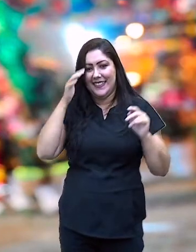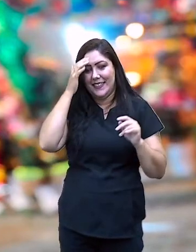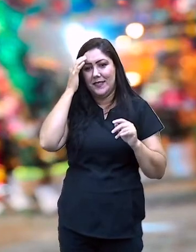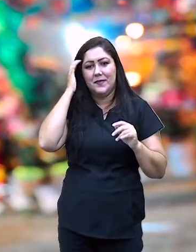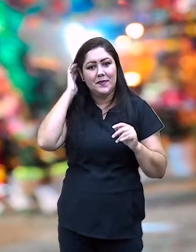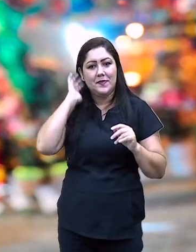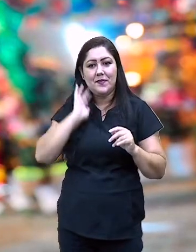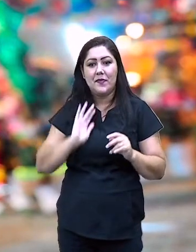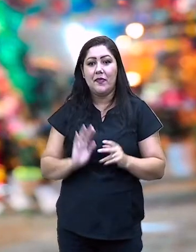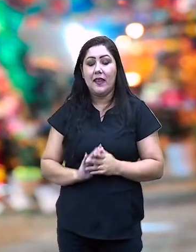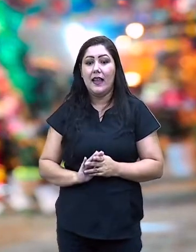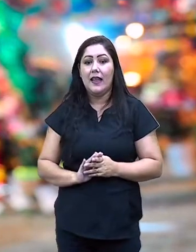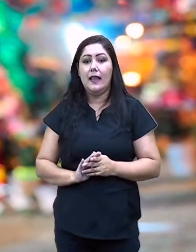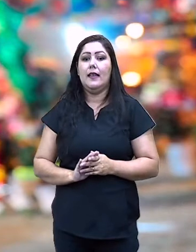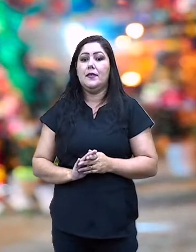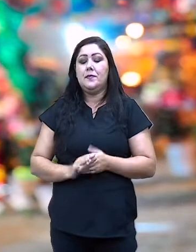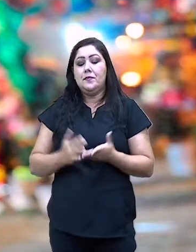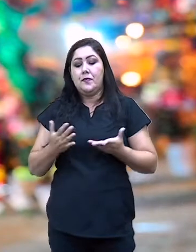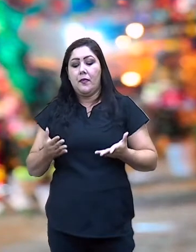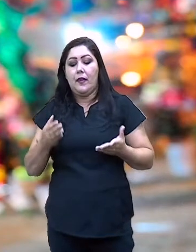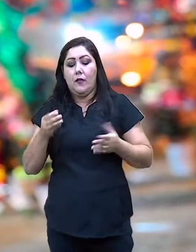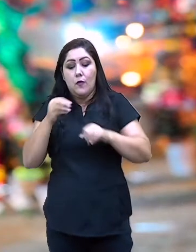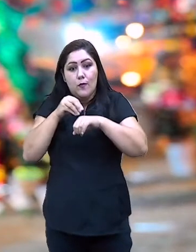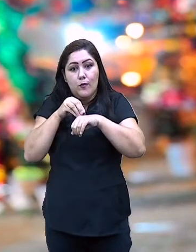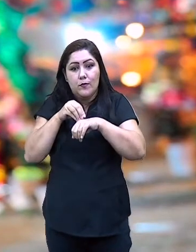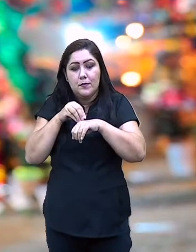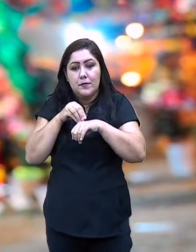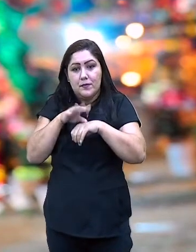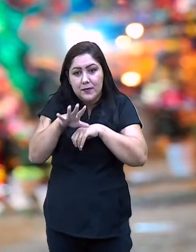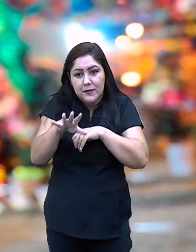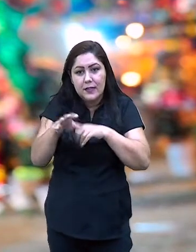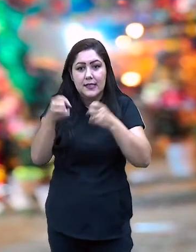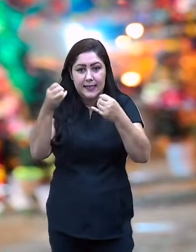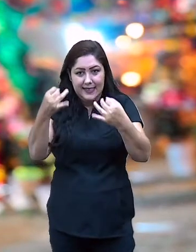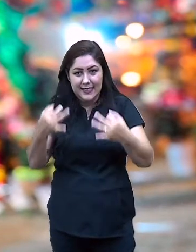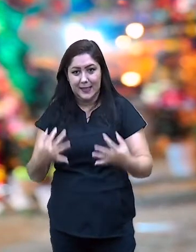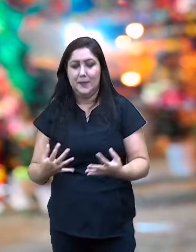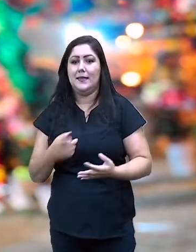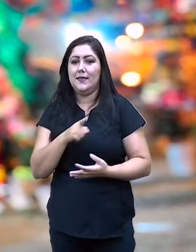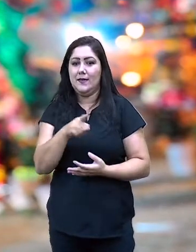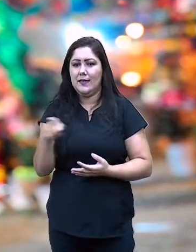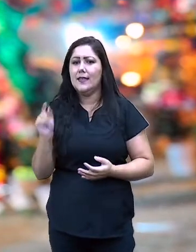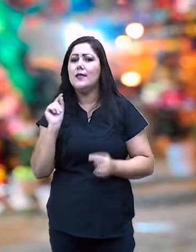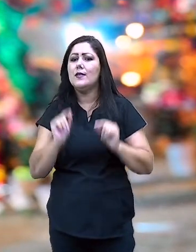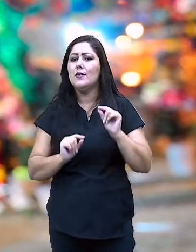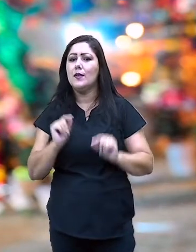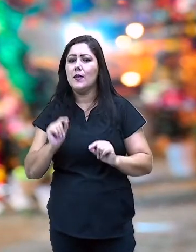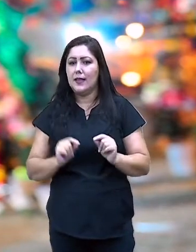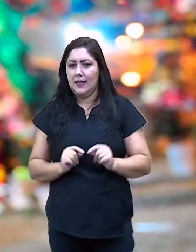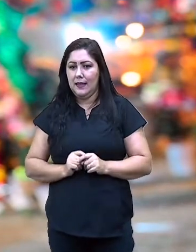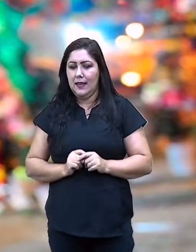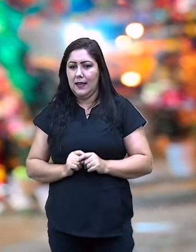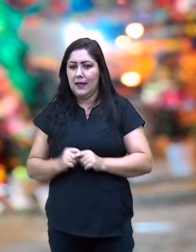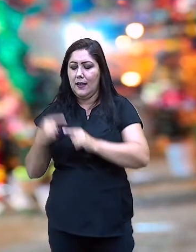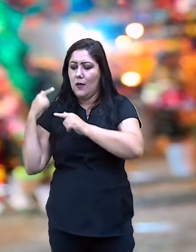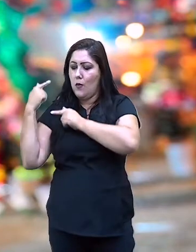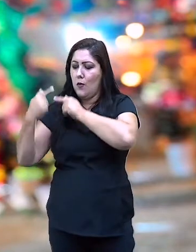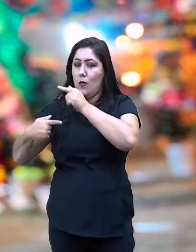fala muito importante do Bumba Meu Boi. Uma fala da história do Bumba Meu Boi. conservar a cultura.